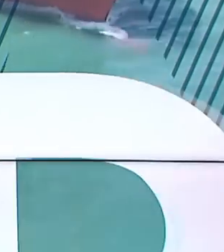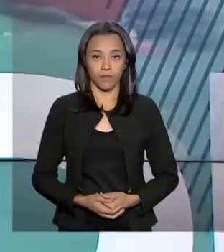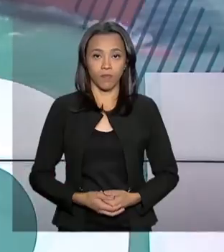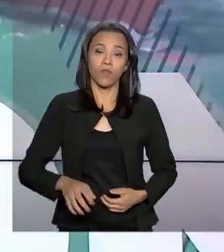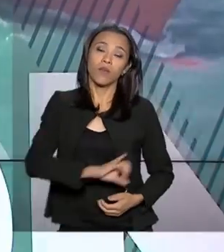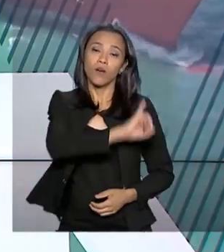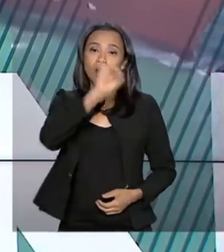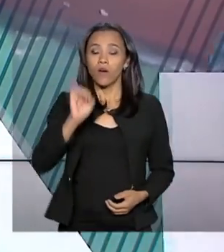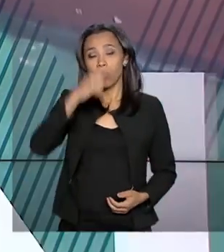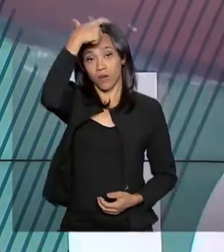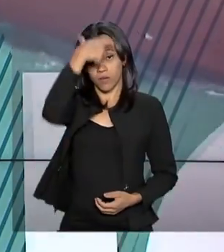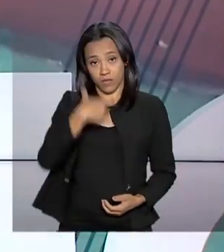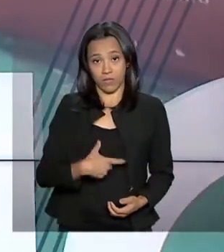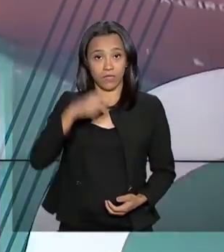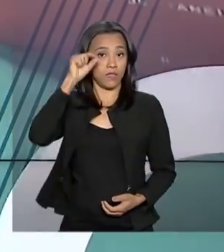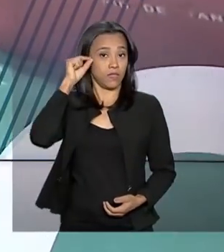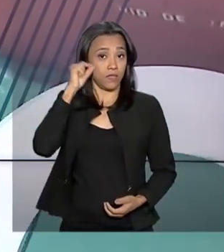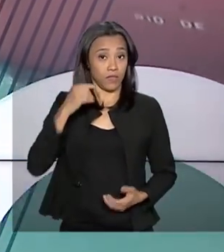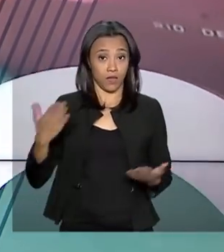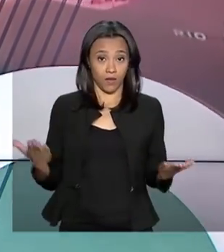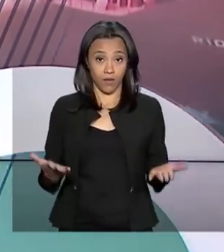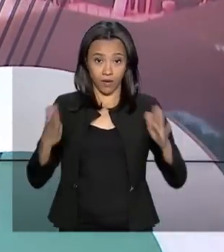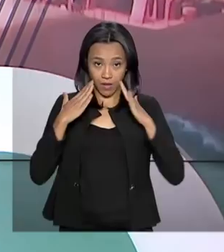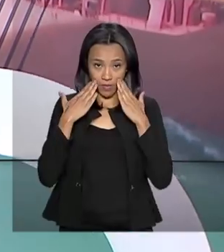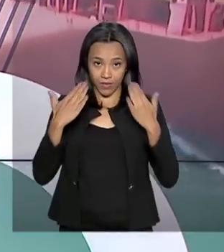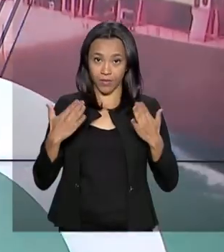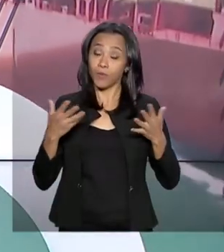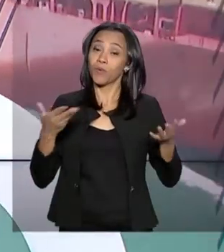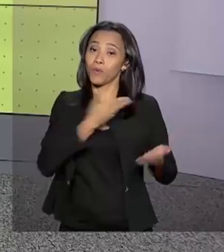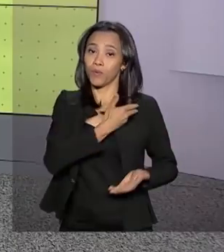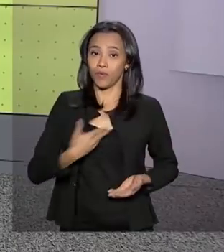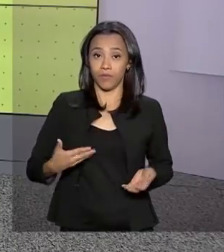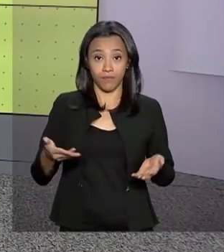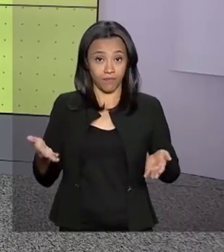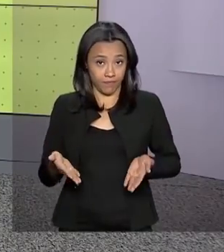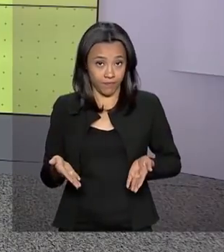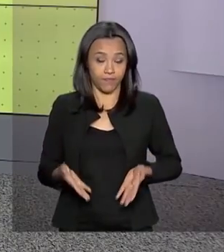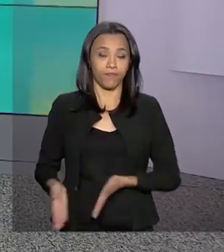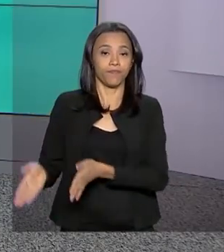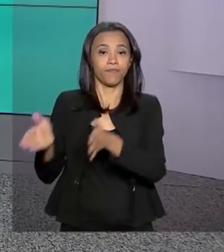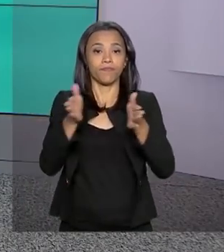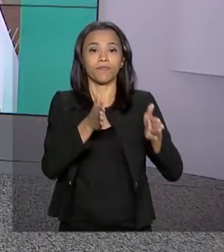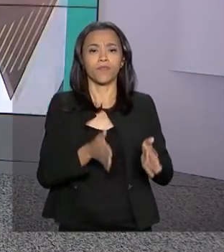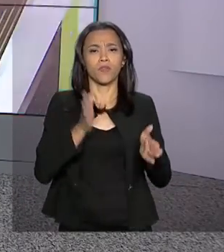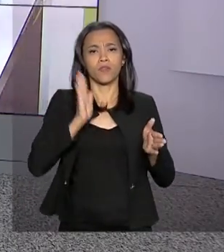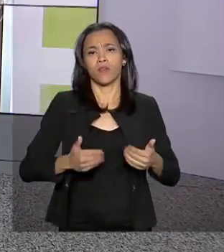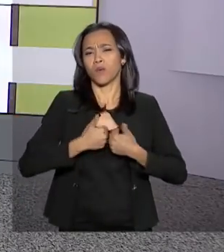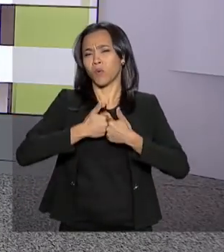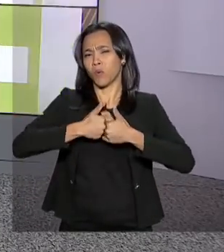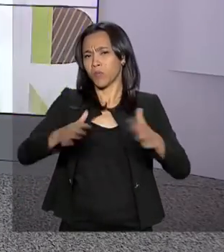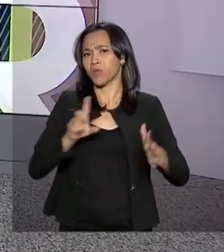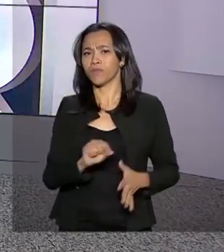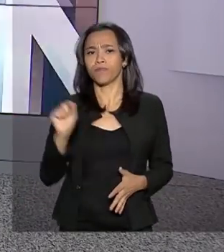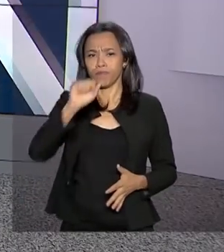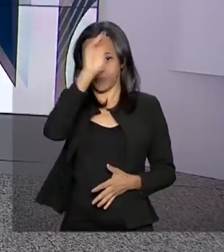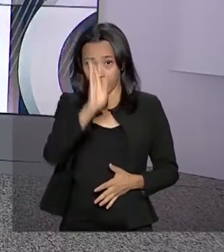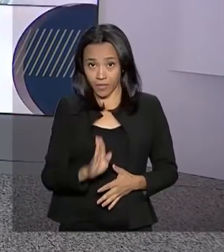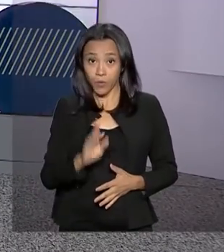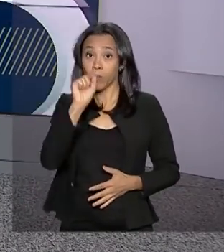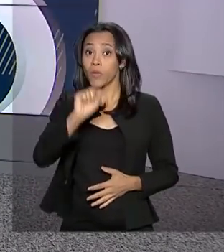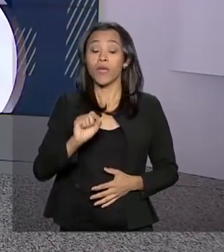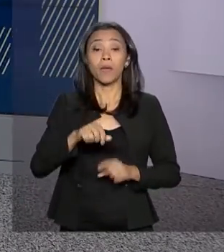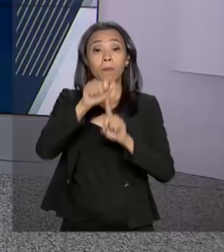Olá, eu sou Roberto Camargo e estamos no ar com o Governo Agora. Começou em todo o país o Maio Amarelo,